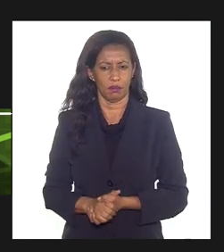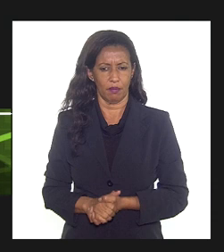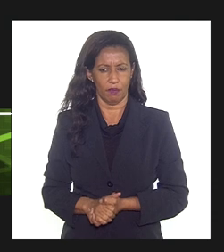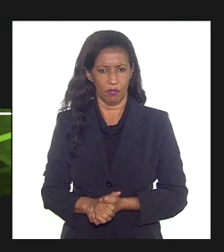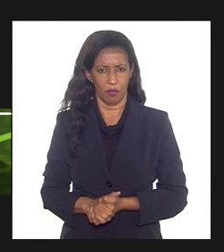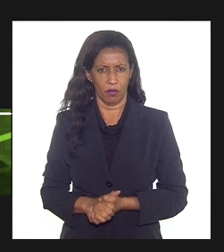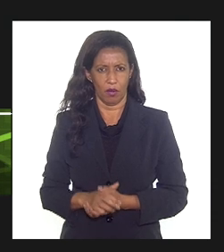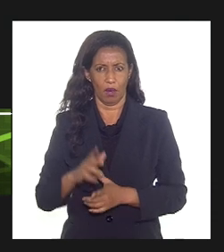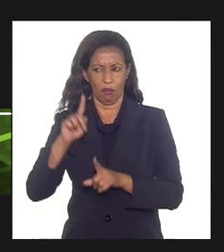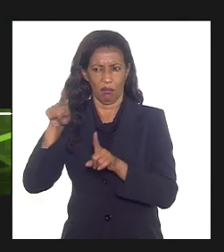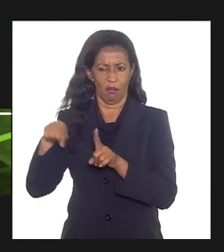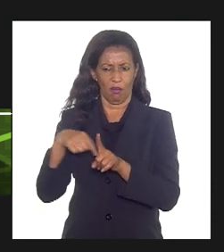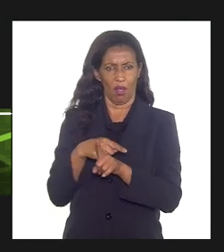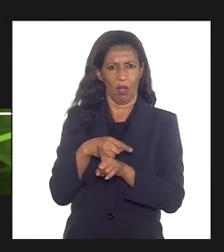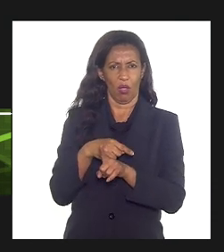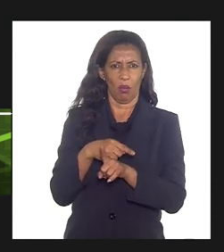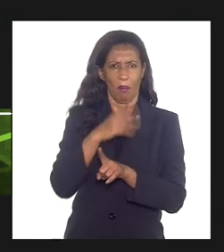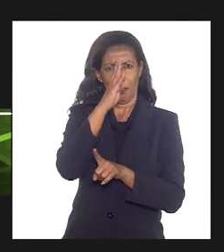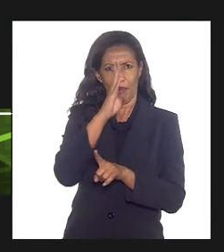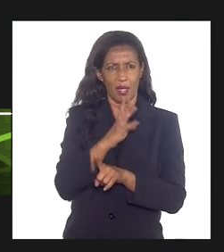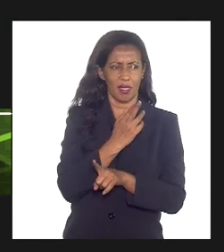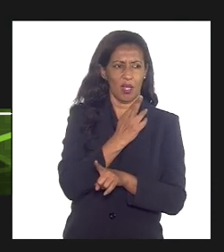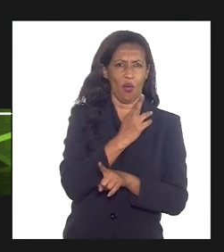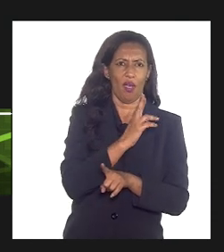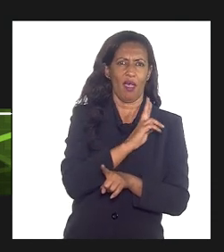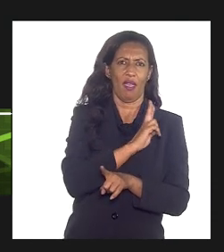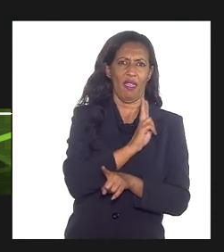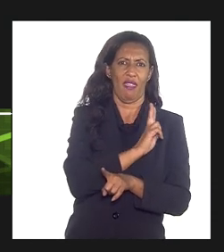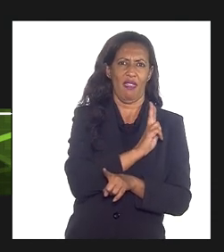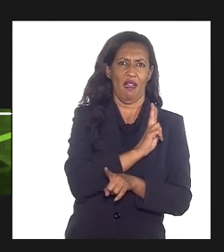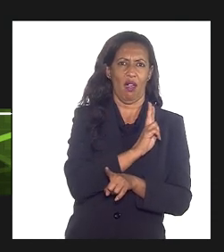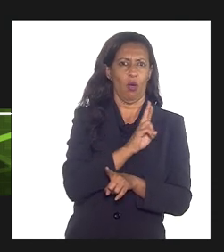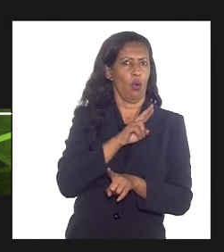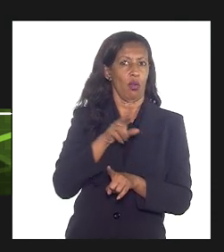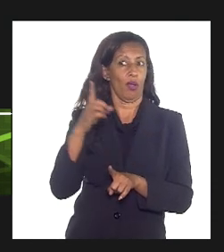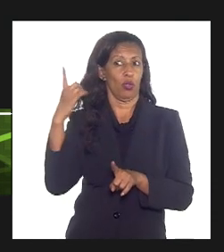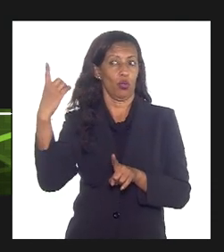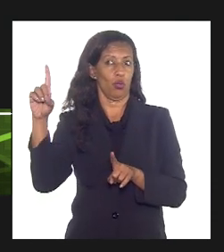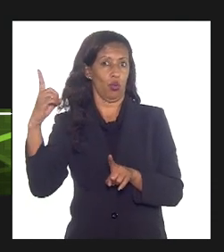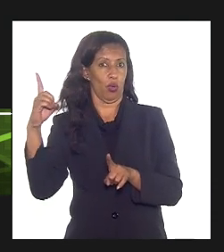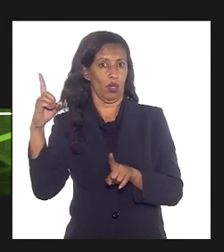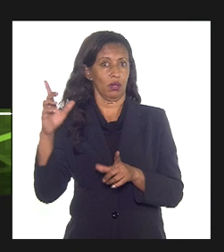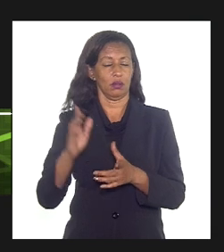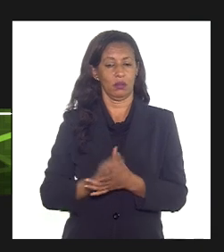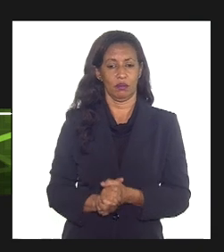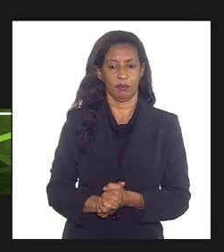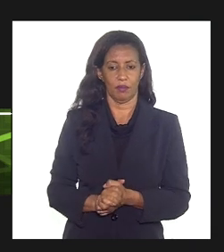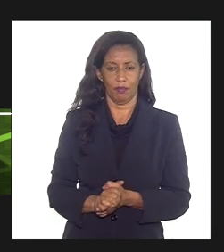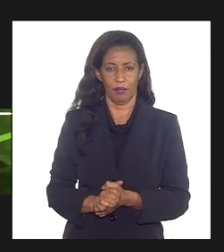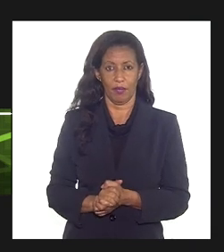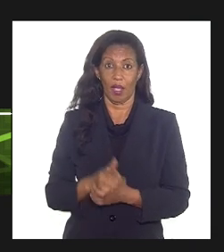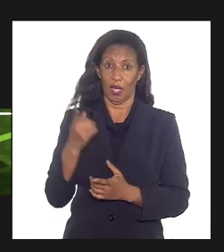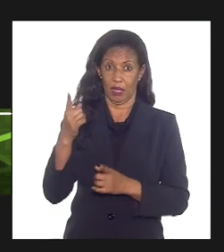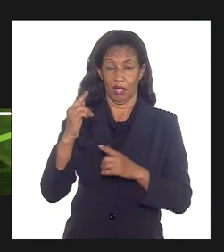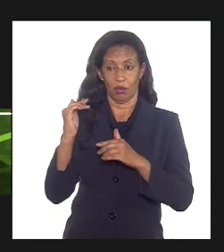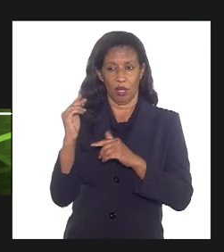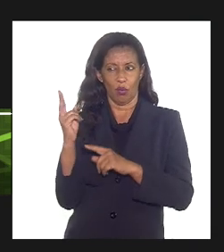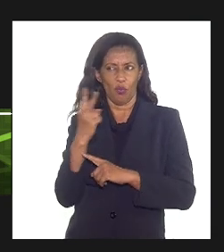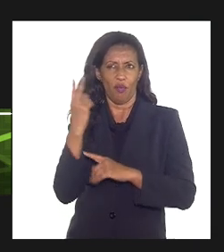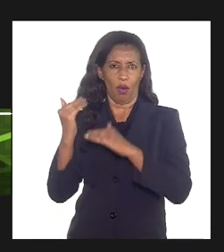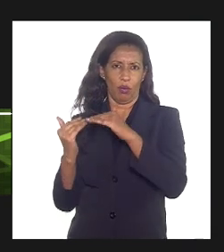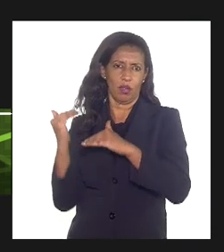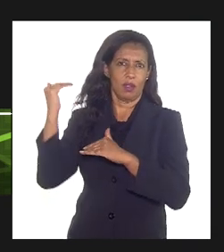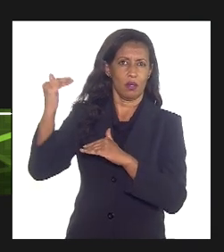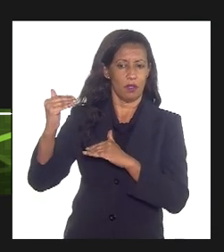em real, não em dólar. E tem o conteúdo local em cima disso, produzido